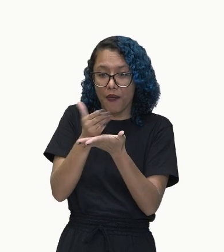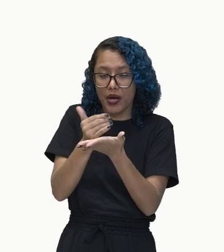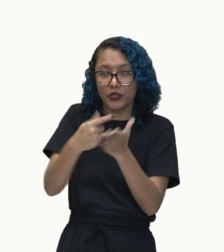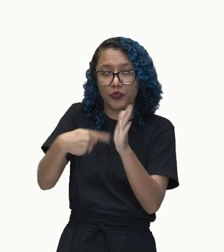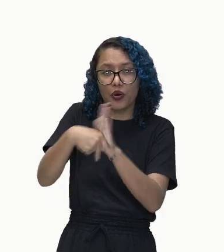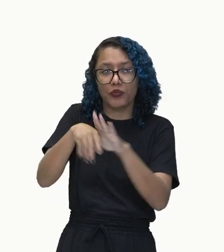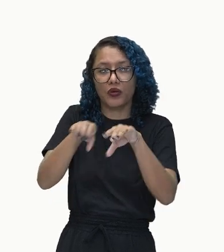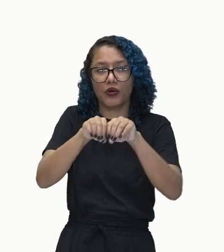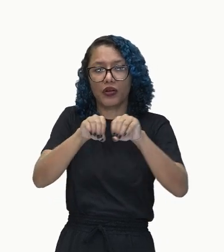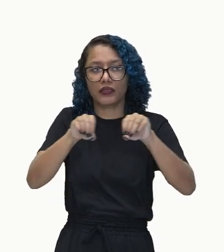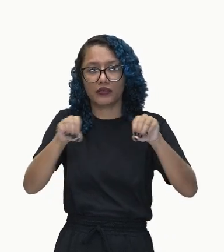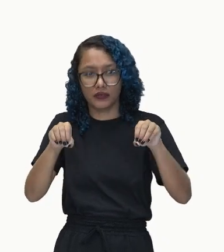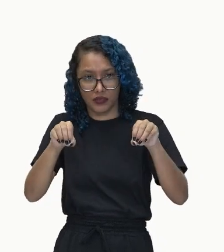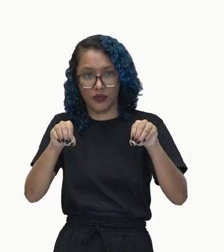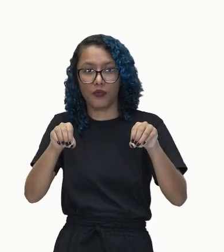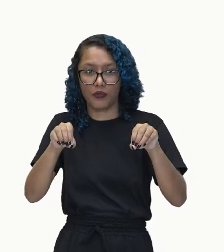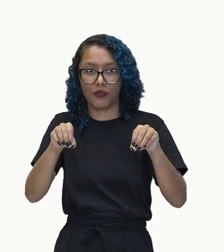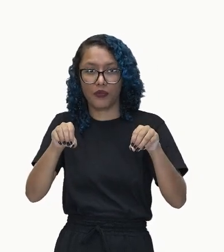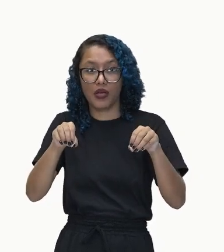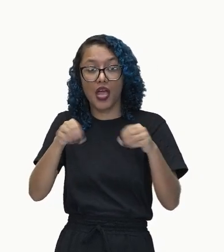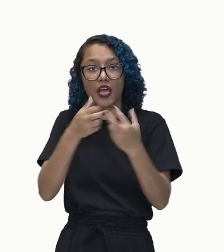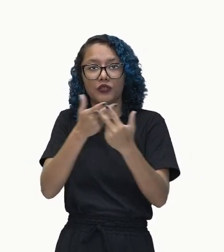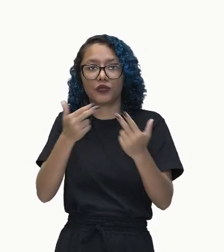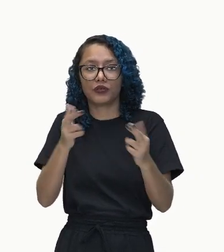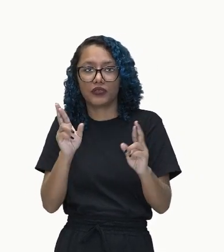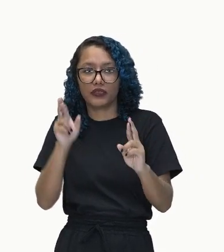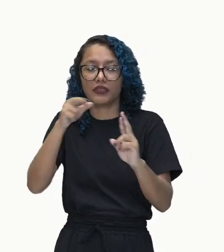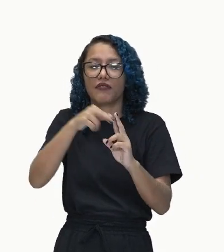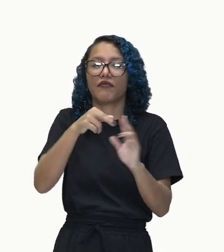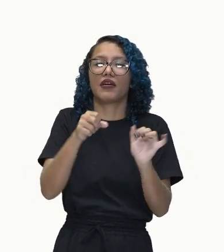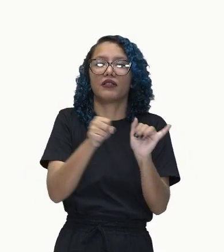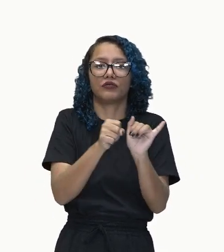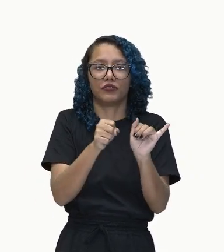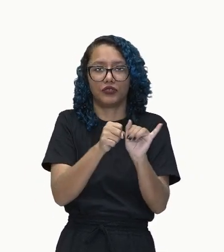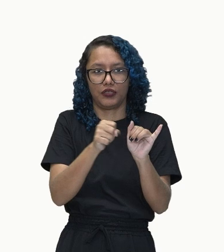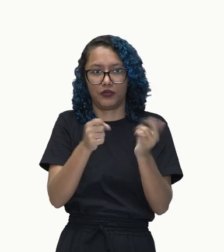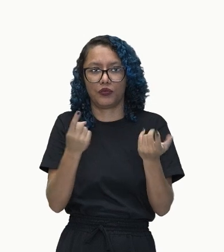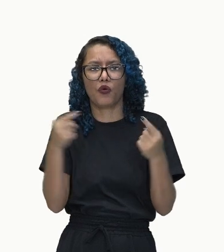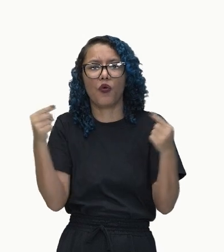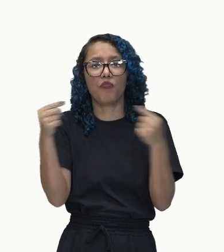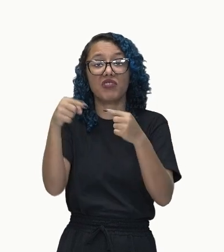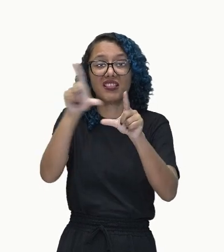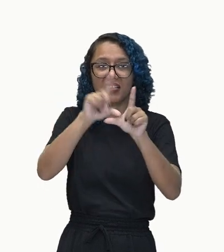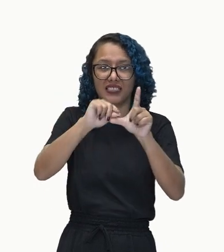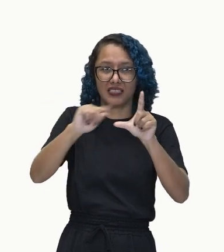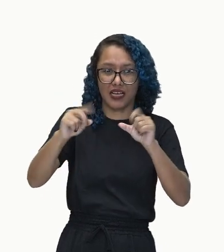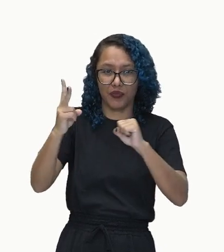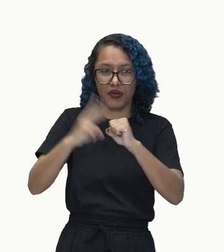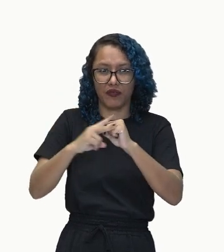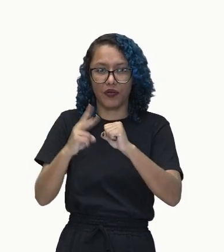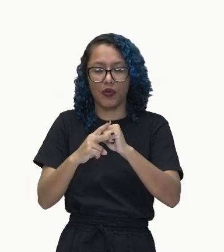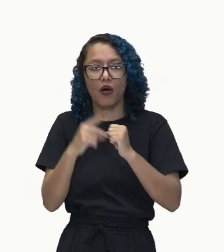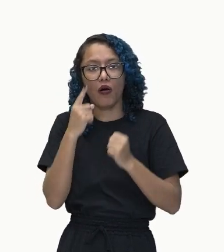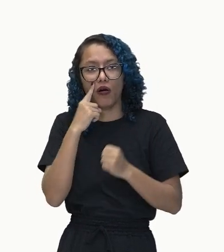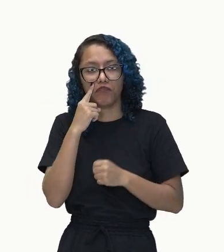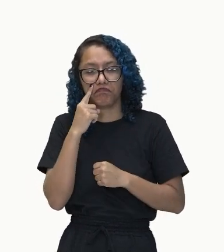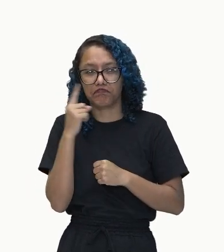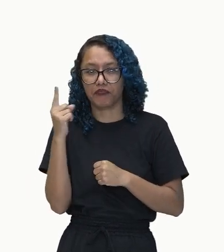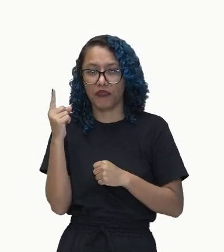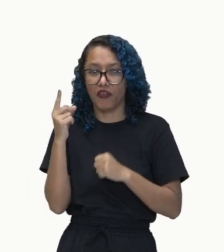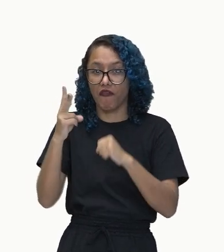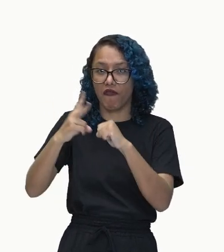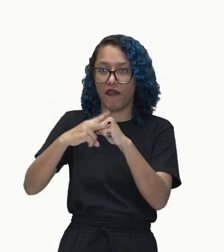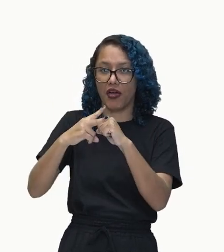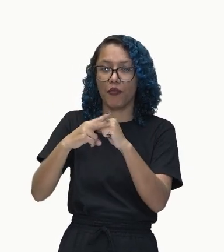fala sobre o sujeito. Ele é um sintagma verbal. Por quê? Porque o verbo aqui, ó. Comprar. Então, ele